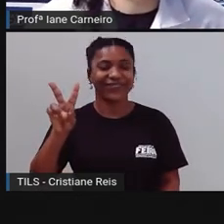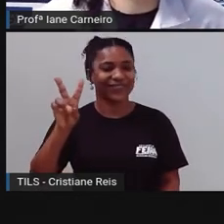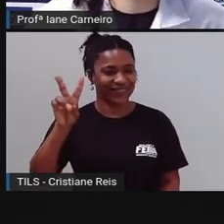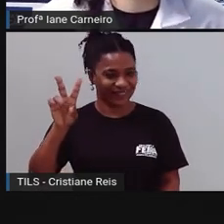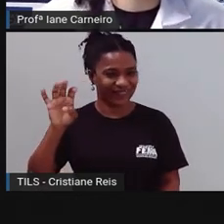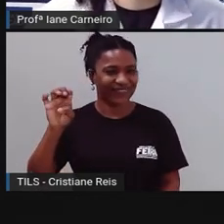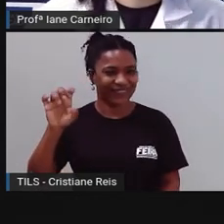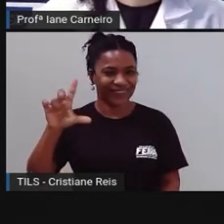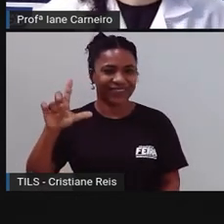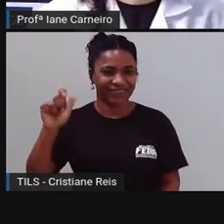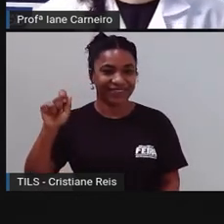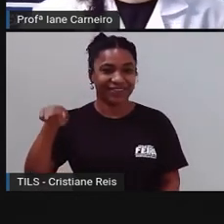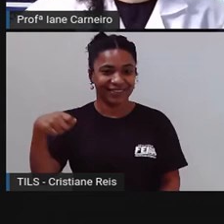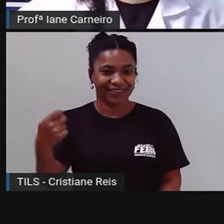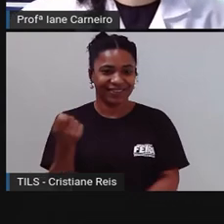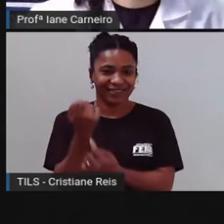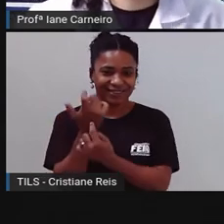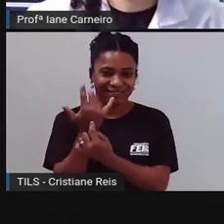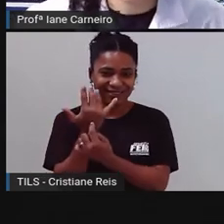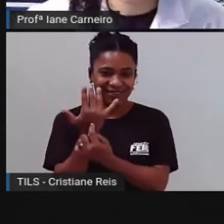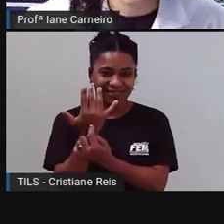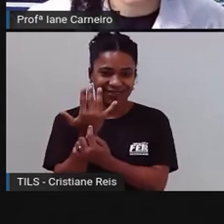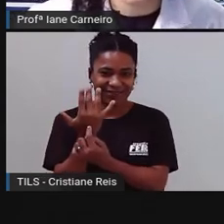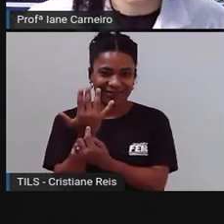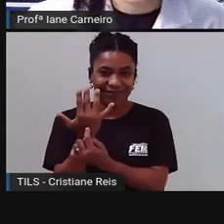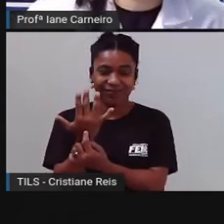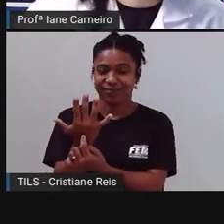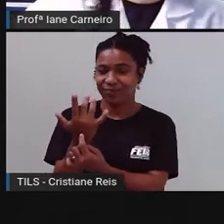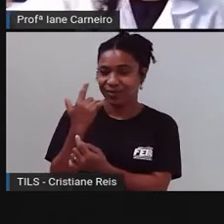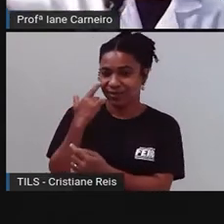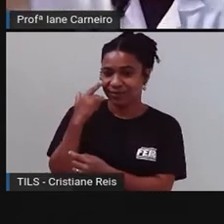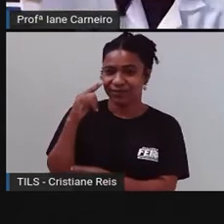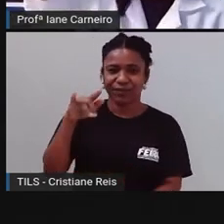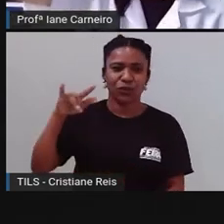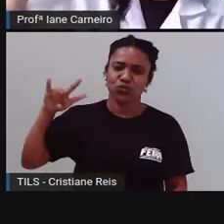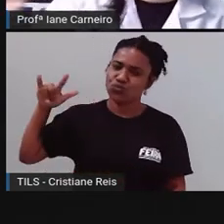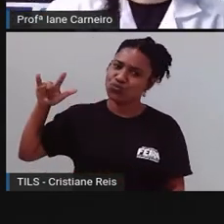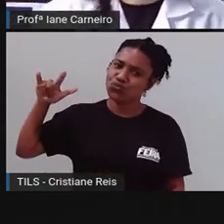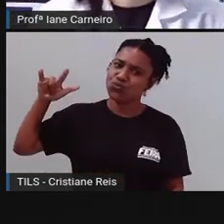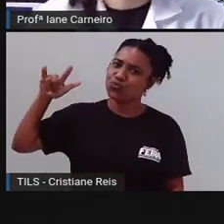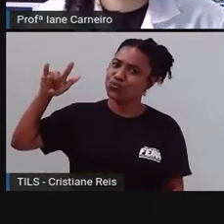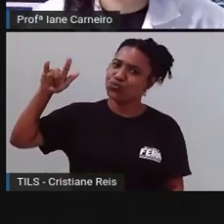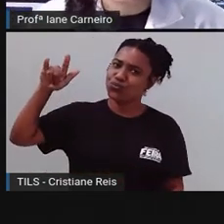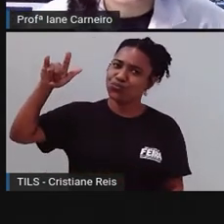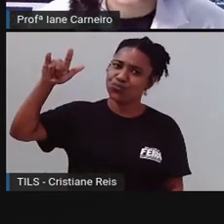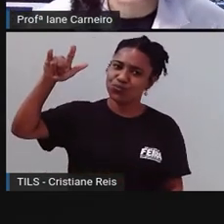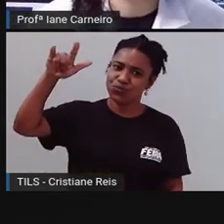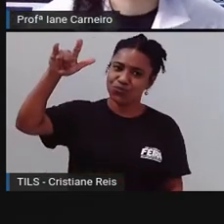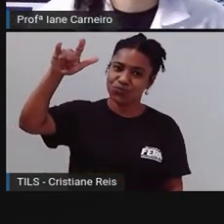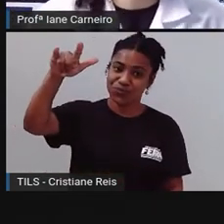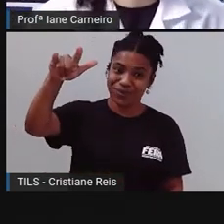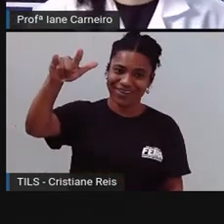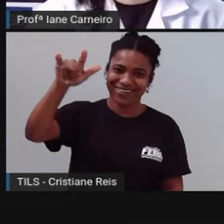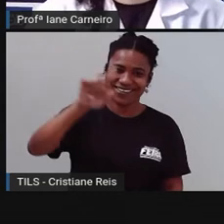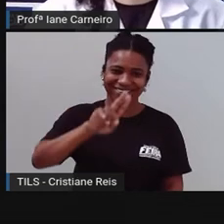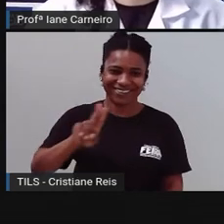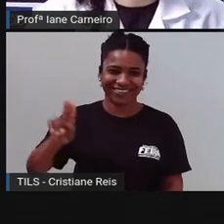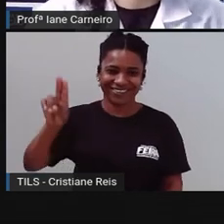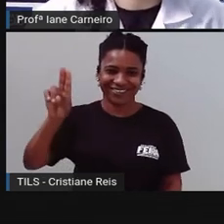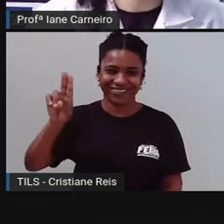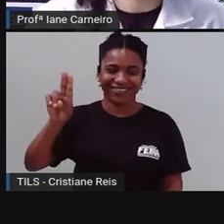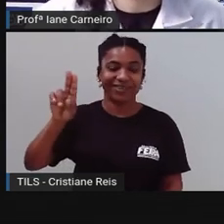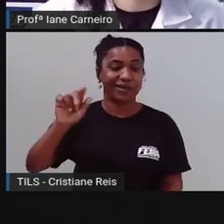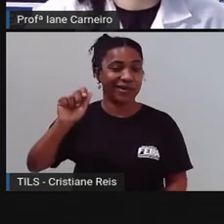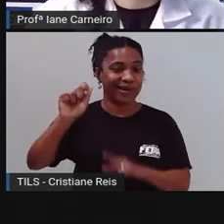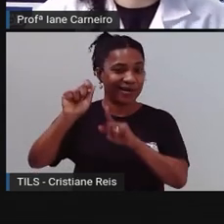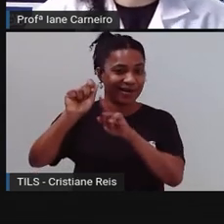Vela. E por último, o que é isso aqui? Tá lá em cima voando. É um avião. Qual é letra